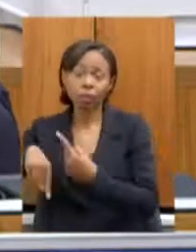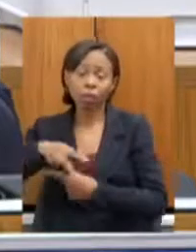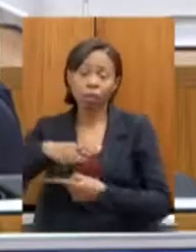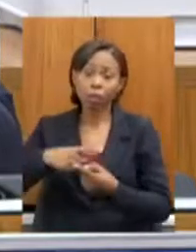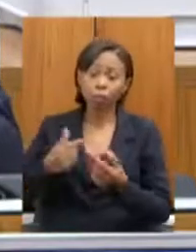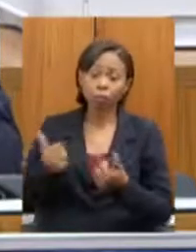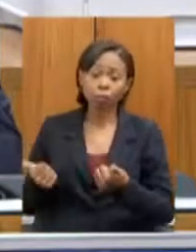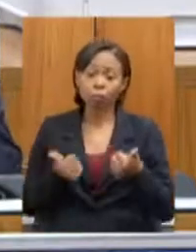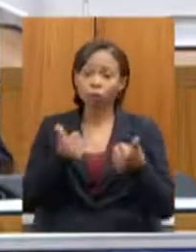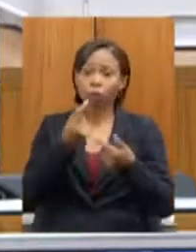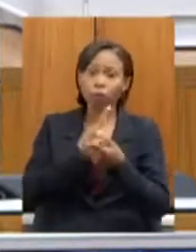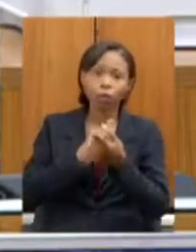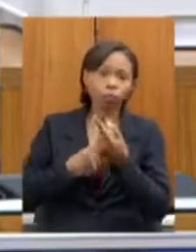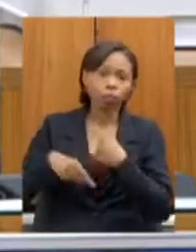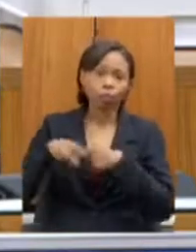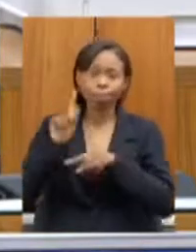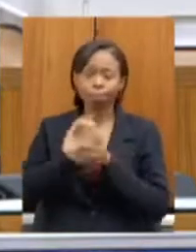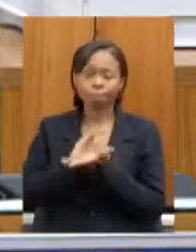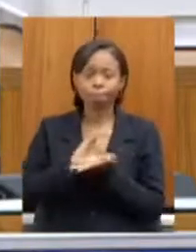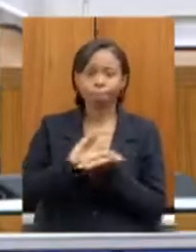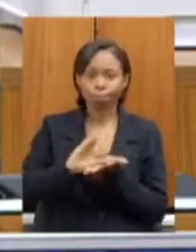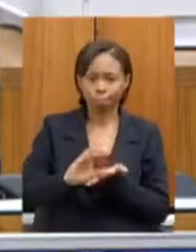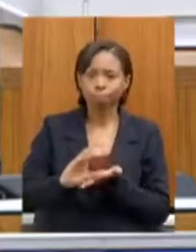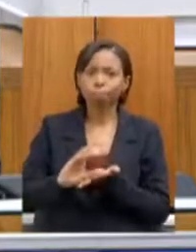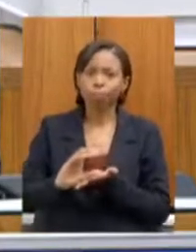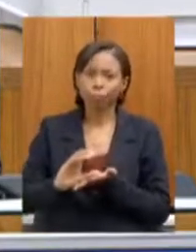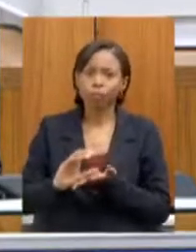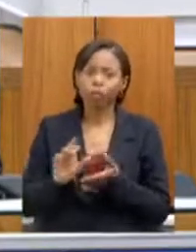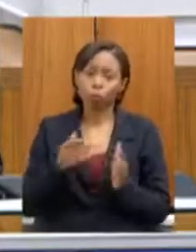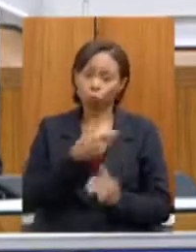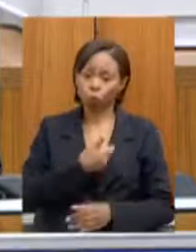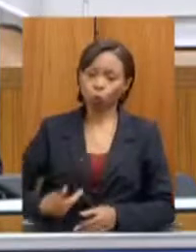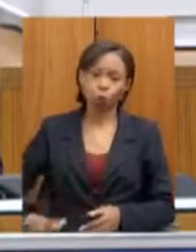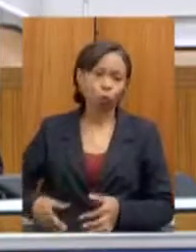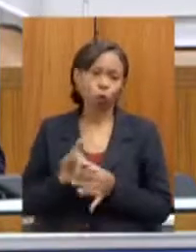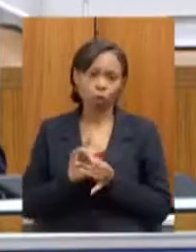de melhoria de investimento nas concessões do estado